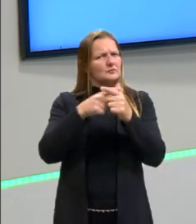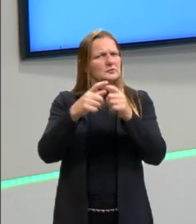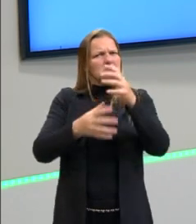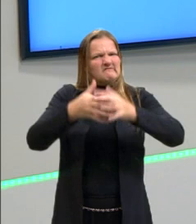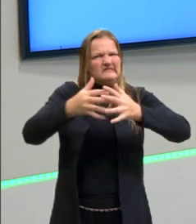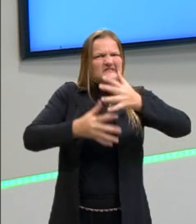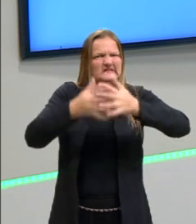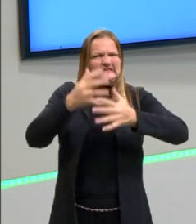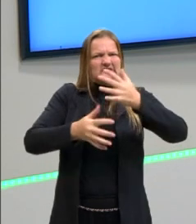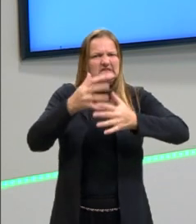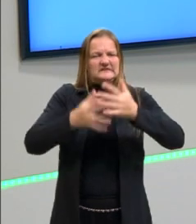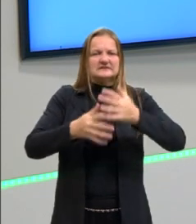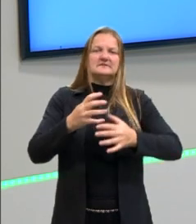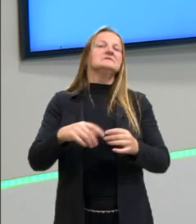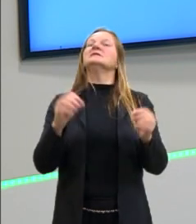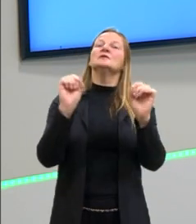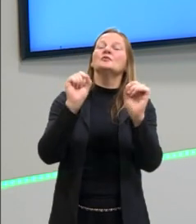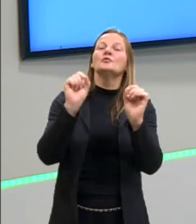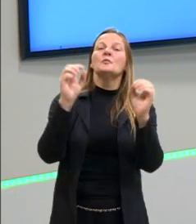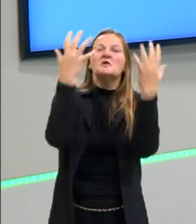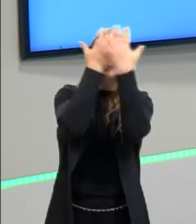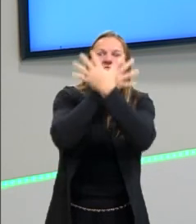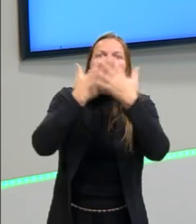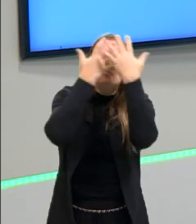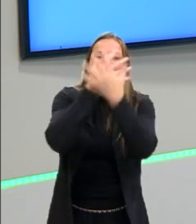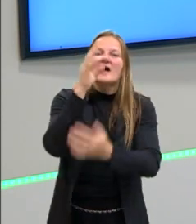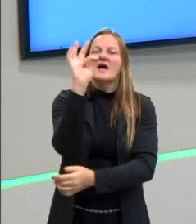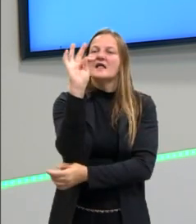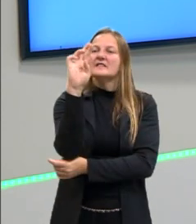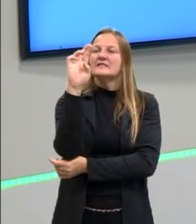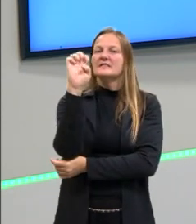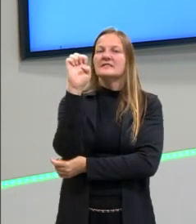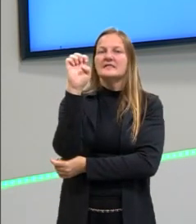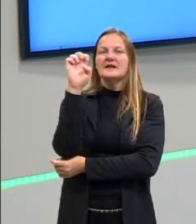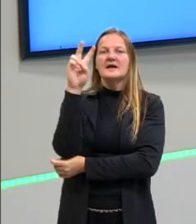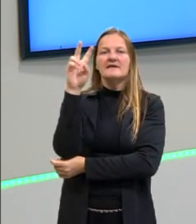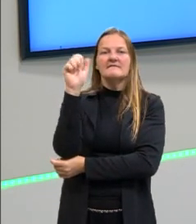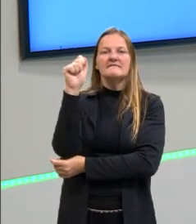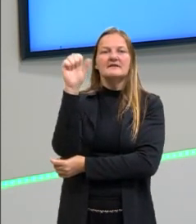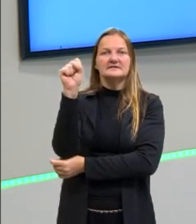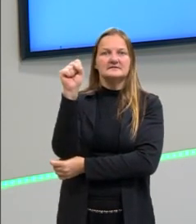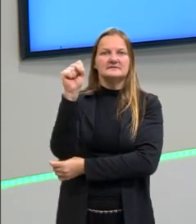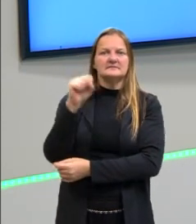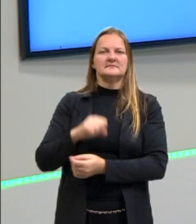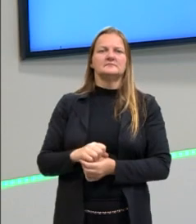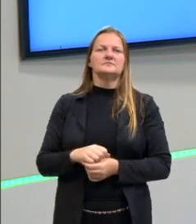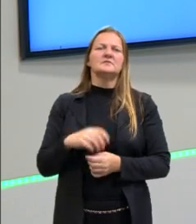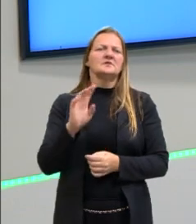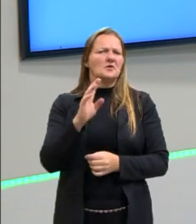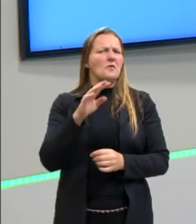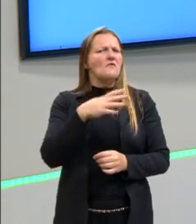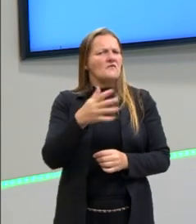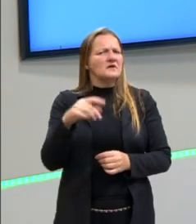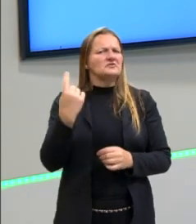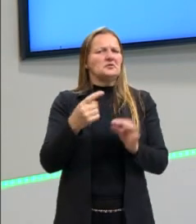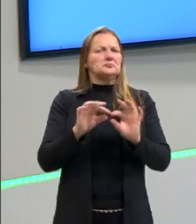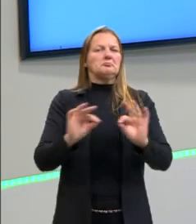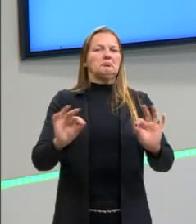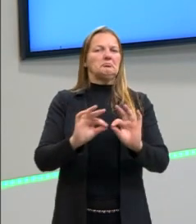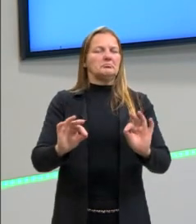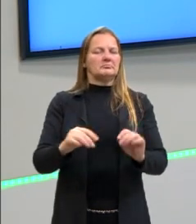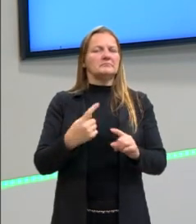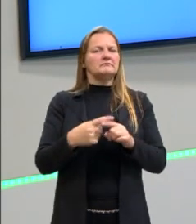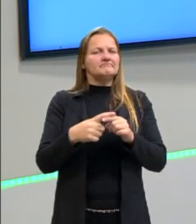turbulentos e nem por isso a gente diz que foi uma Idade das Trevas. Ou, às vezes, quando a gente diz, a gente pode estar sendo um pouco simplista. Então,